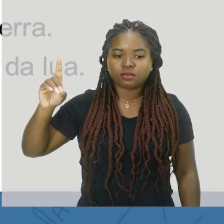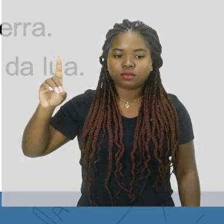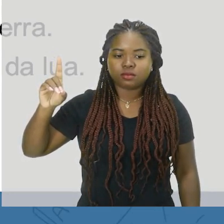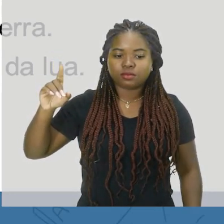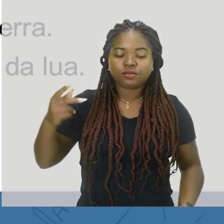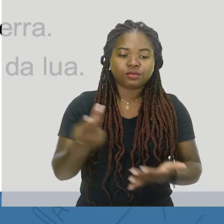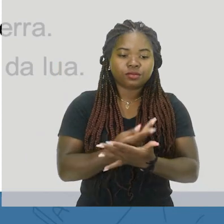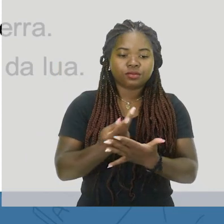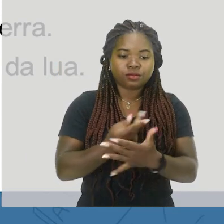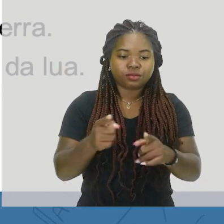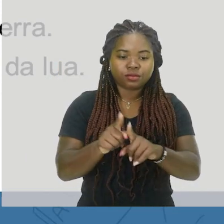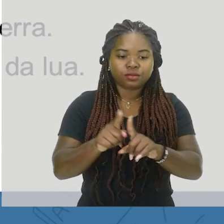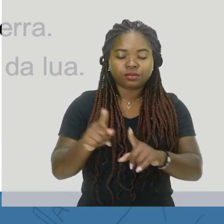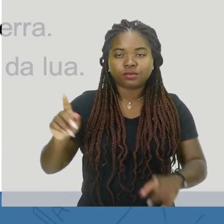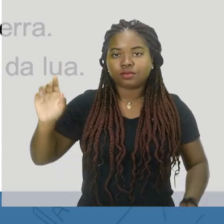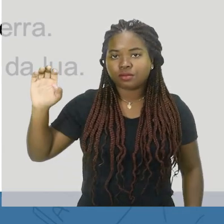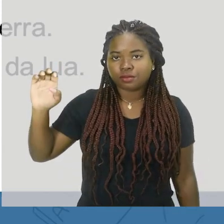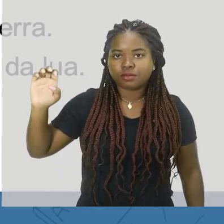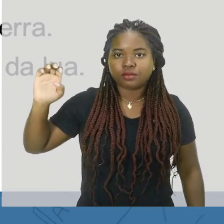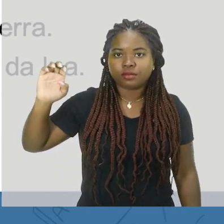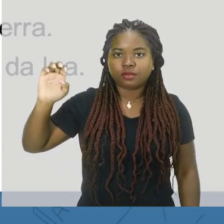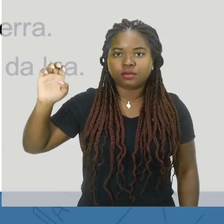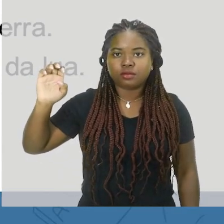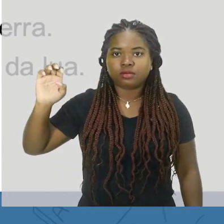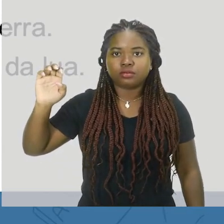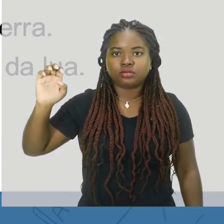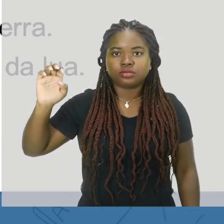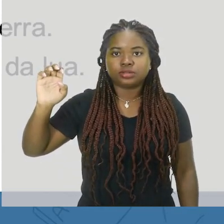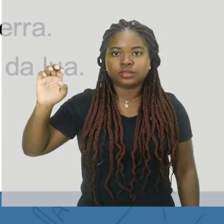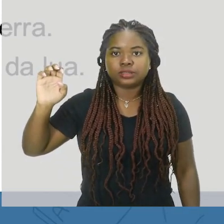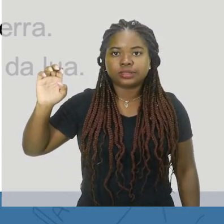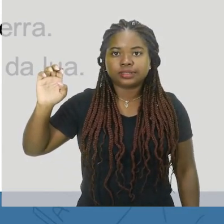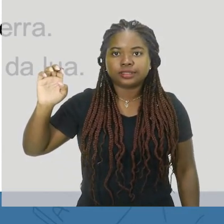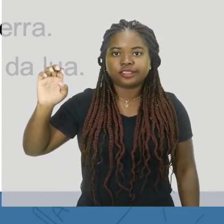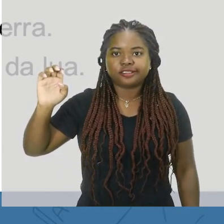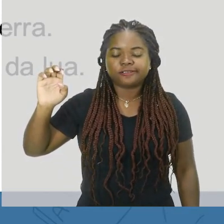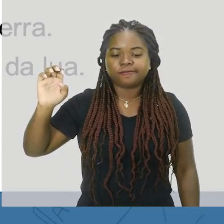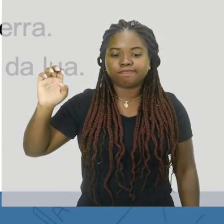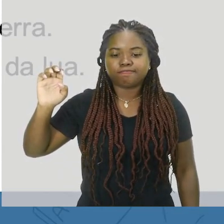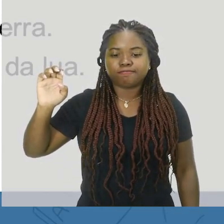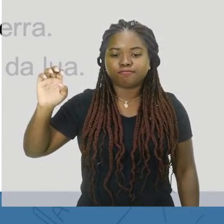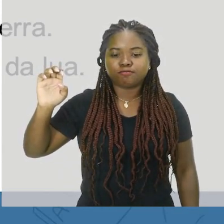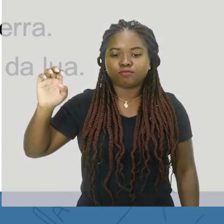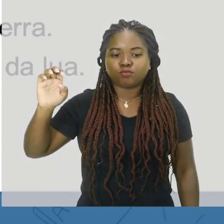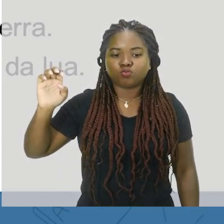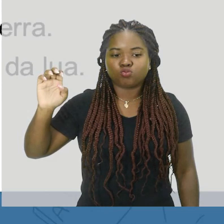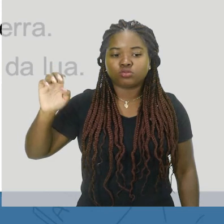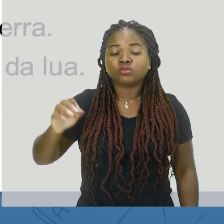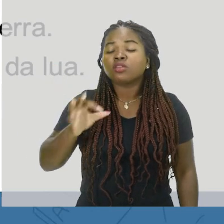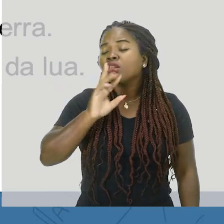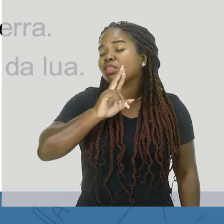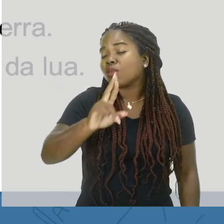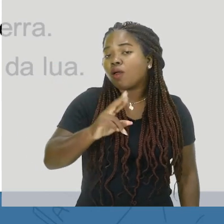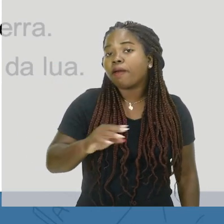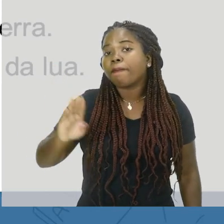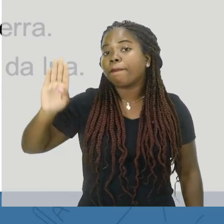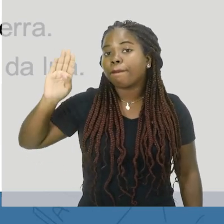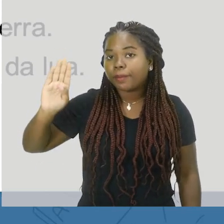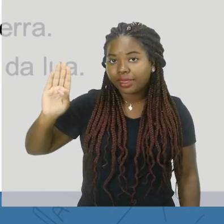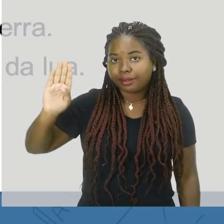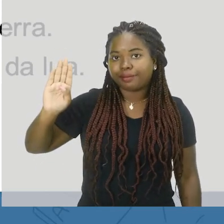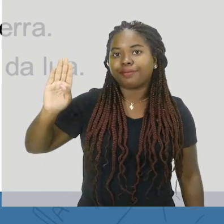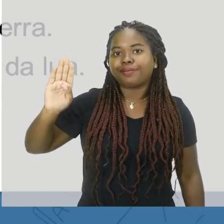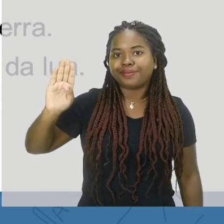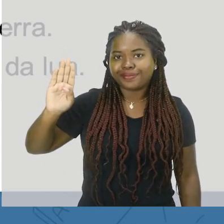também não. E letra E, o Sol ser uma fonte de Lua existência comparada ao tamanho da Lua, também não. Então, resposta a letra B,